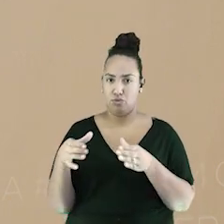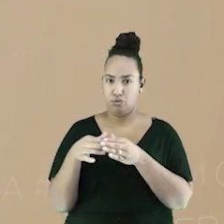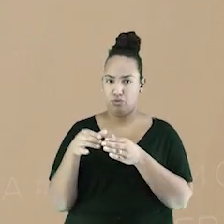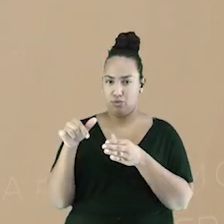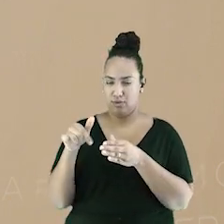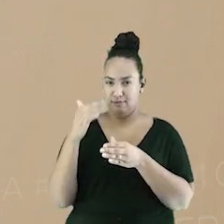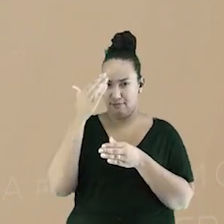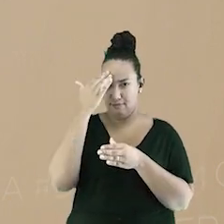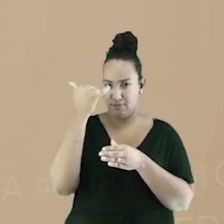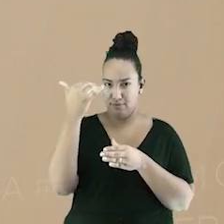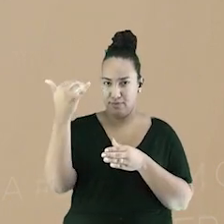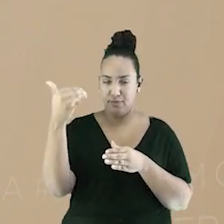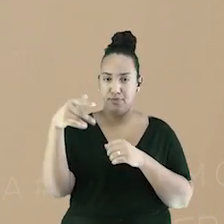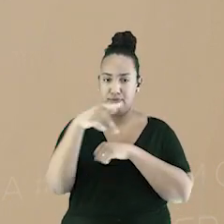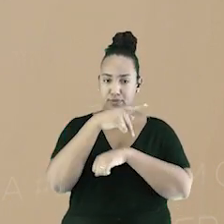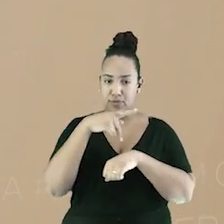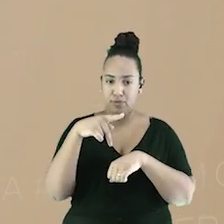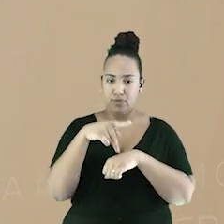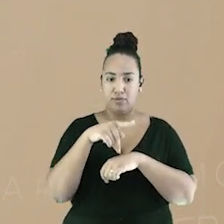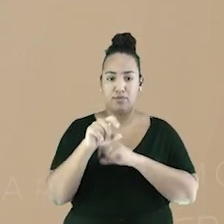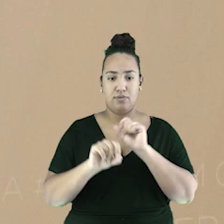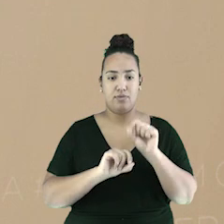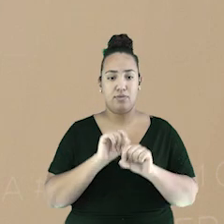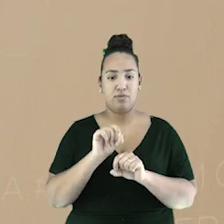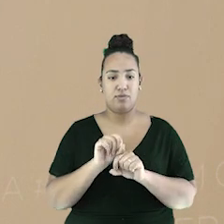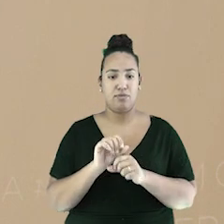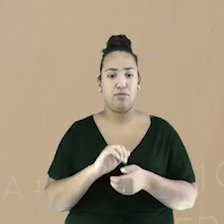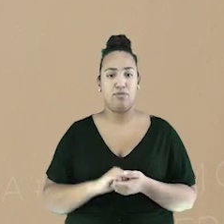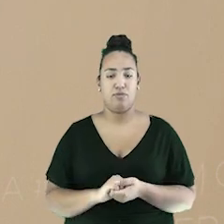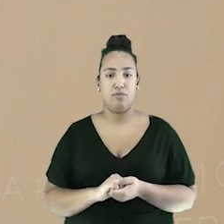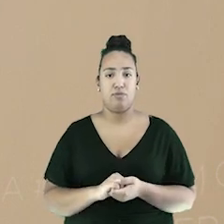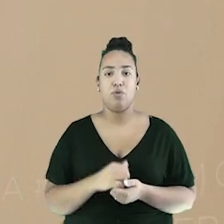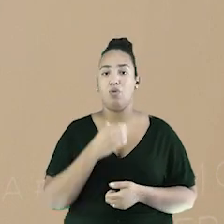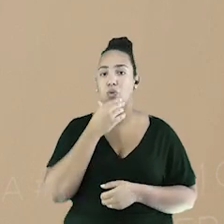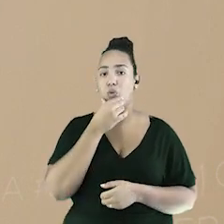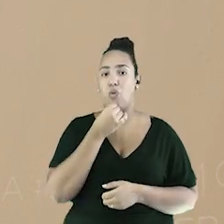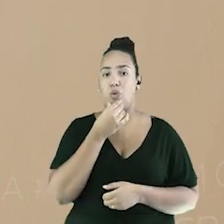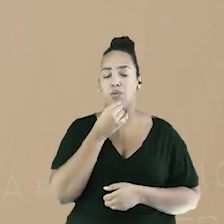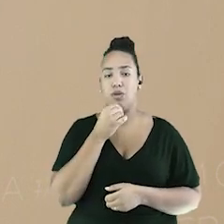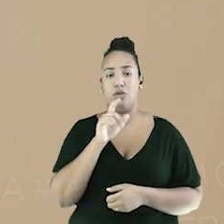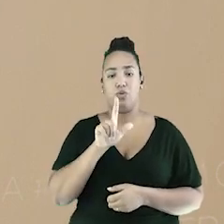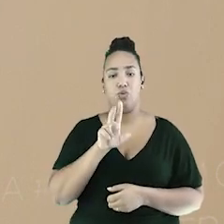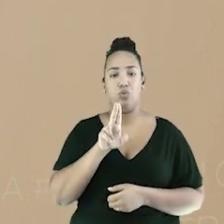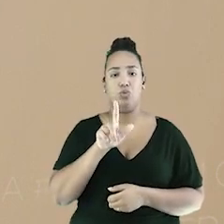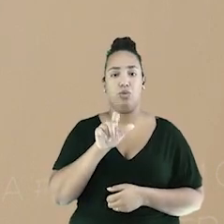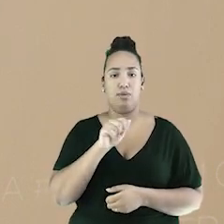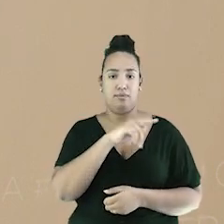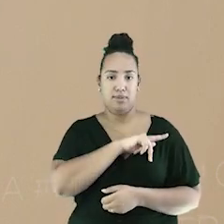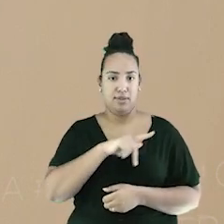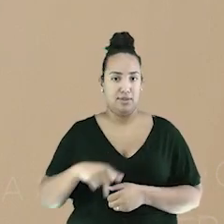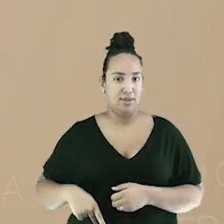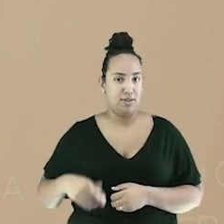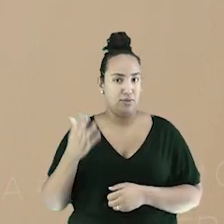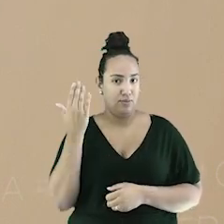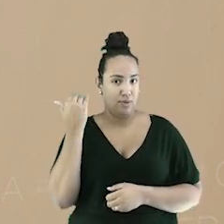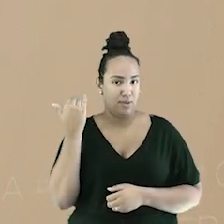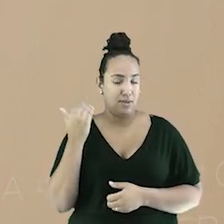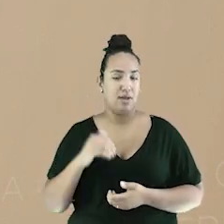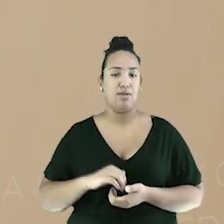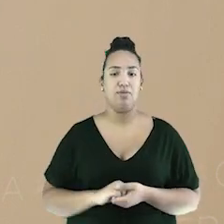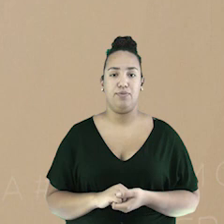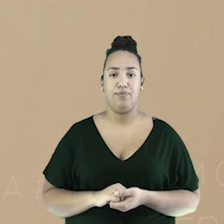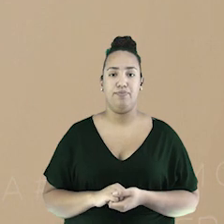país atualmente é o ex-presidente Luiz Inácio Lula da Silva. Ele tem uma história que começa